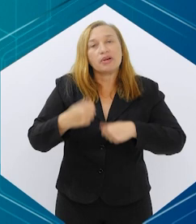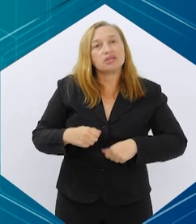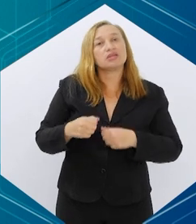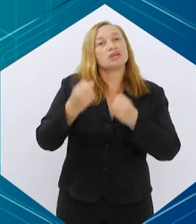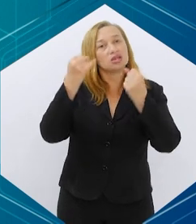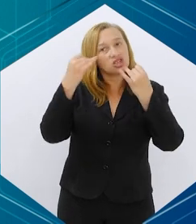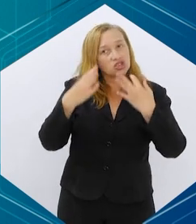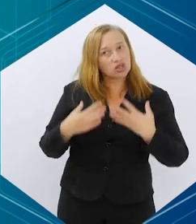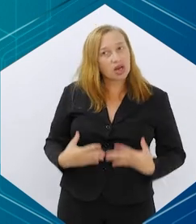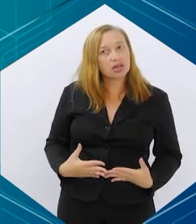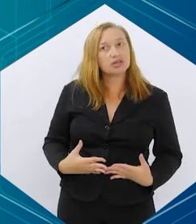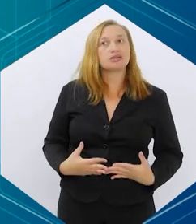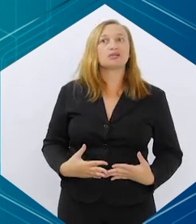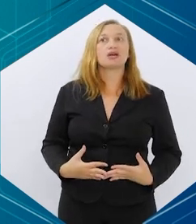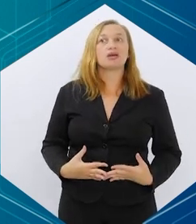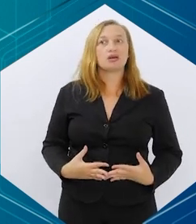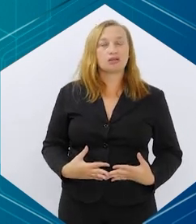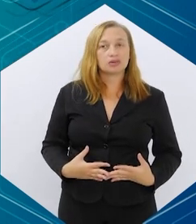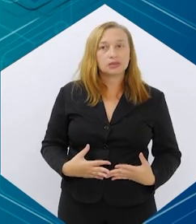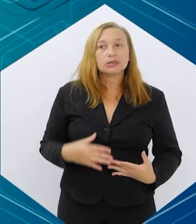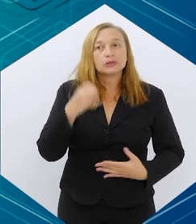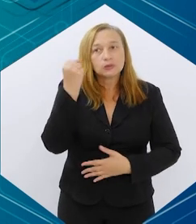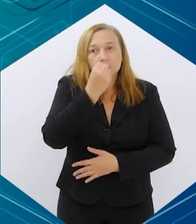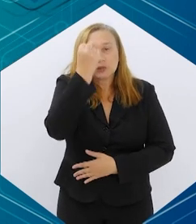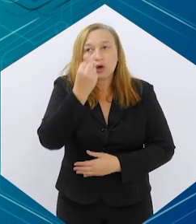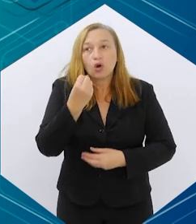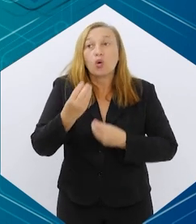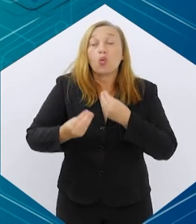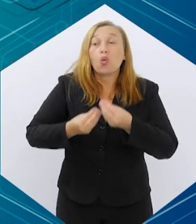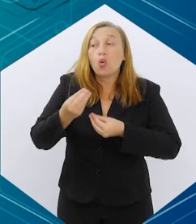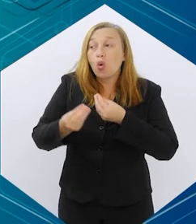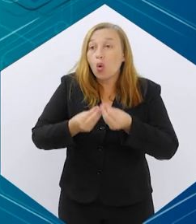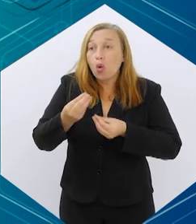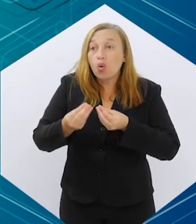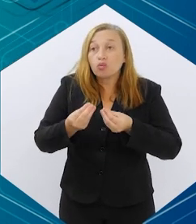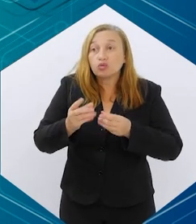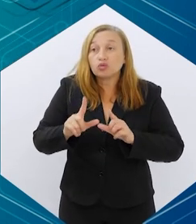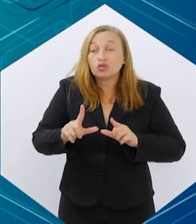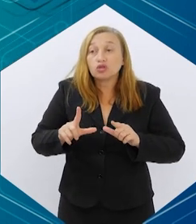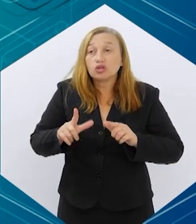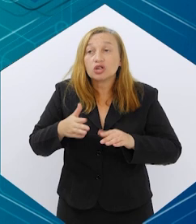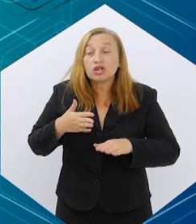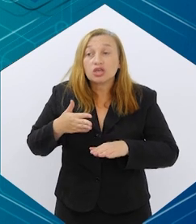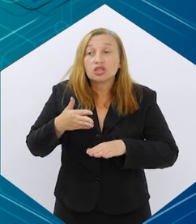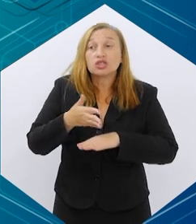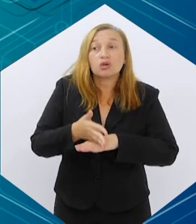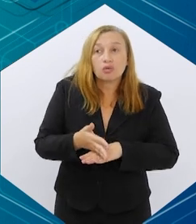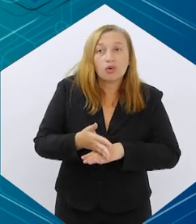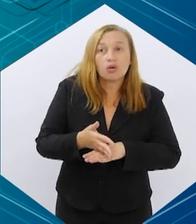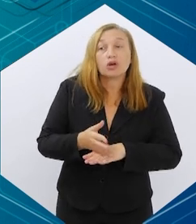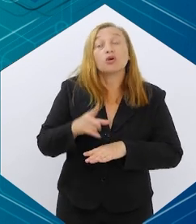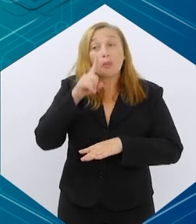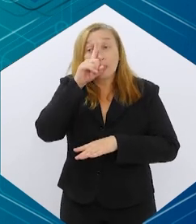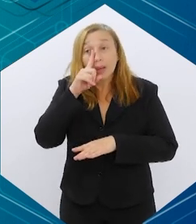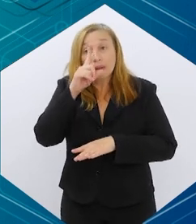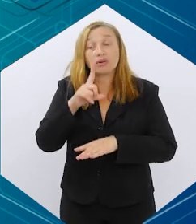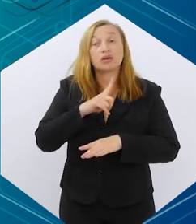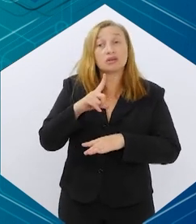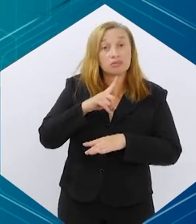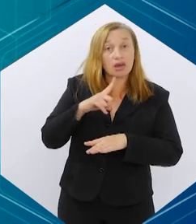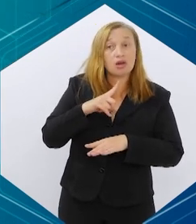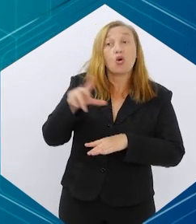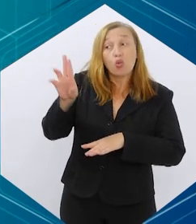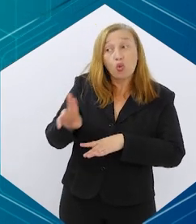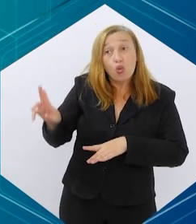a gente precisa esclarecer da gravidade, né? De onde eles saíram, para onde eles estão vindo, e os riscos que eles estão